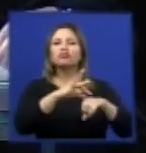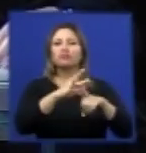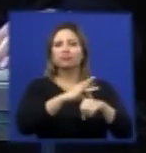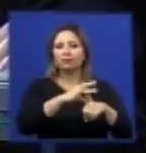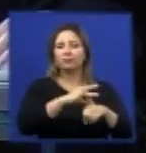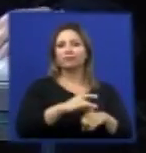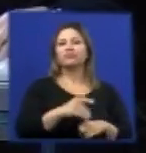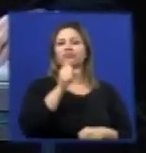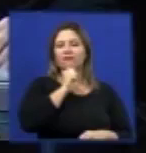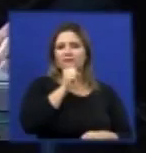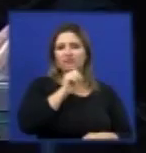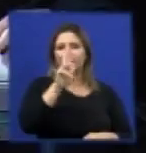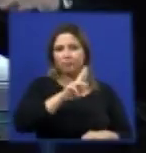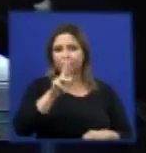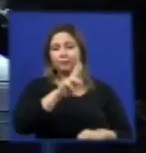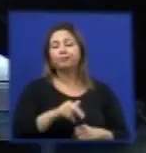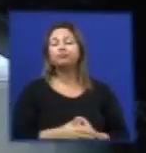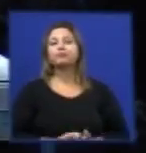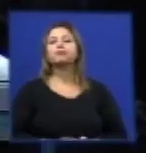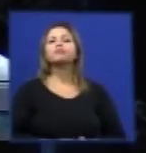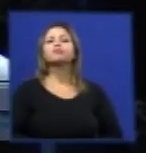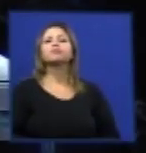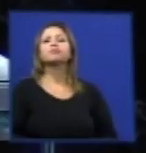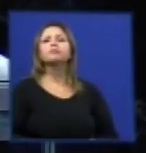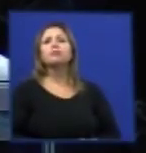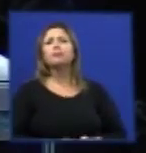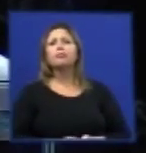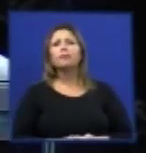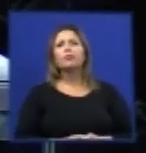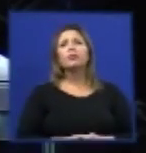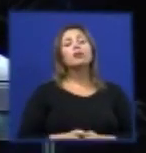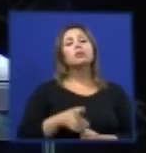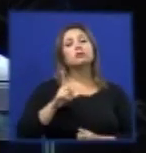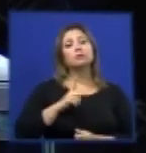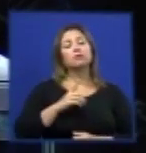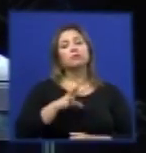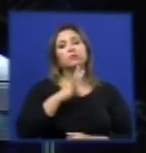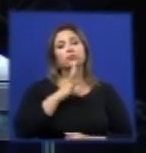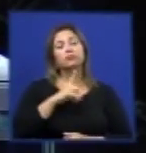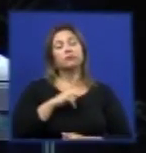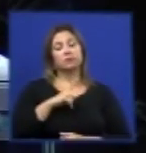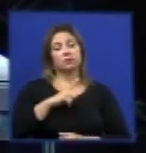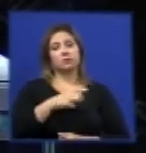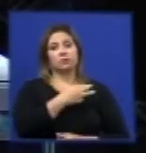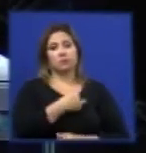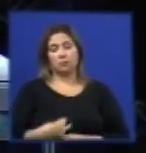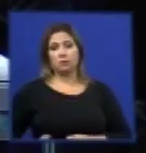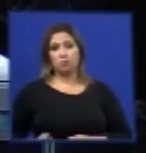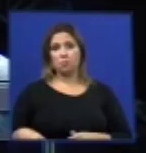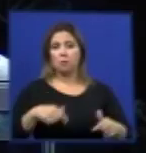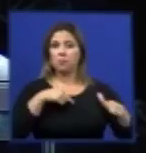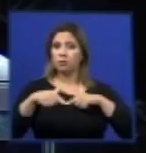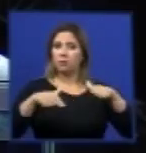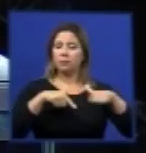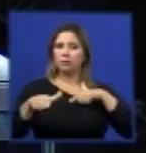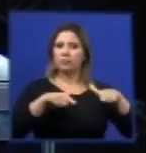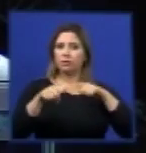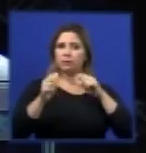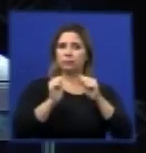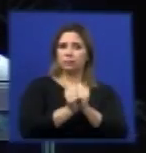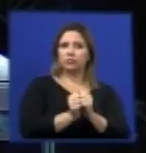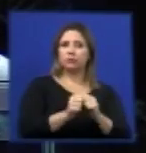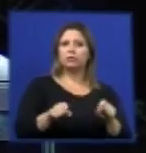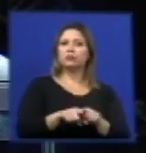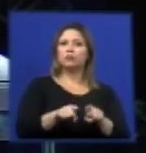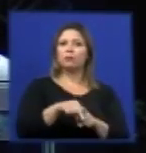Para concluir, ministra, a senhora tem ao seu lado um ministro que, além de grande constitucionalista, é